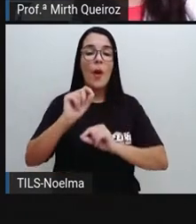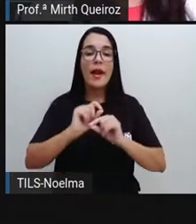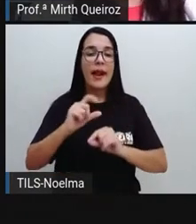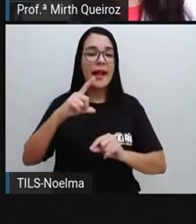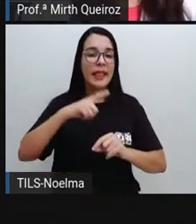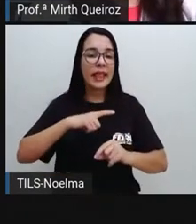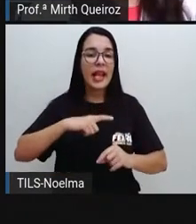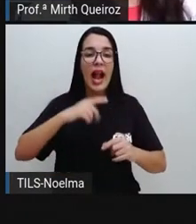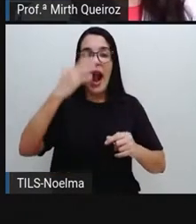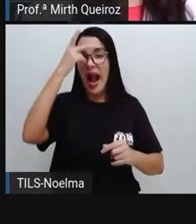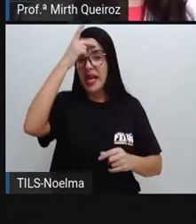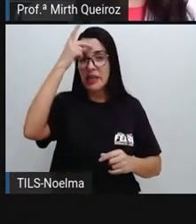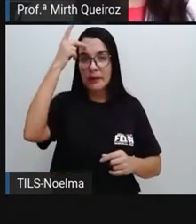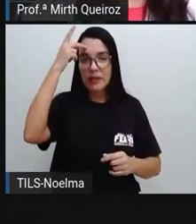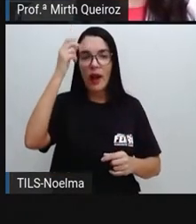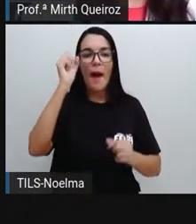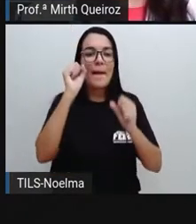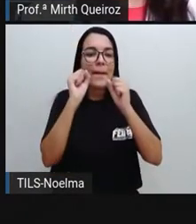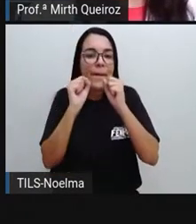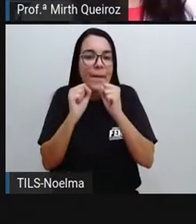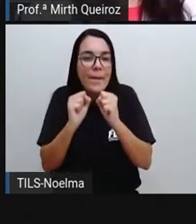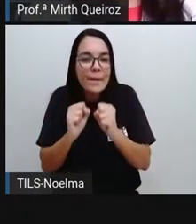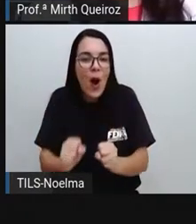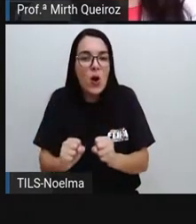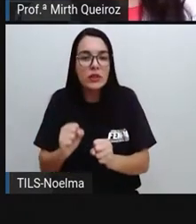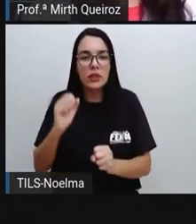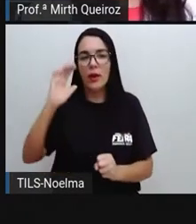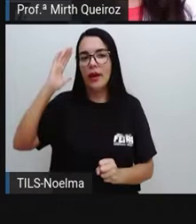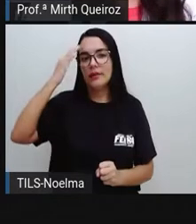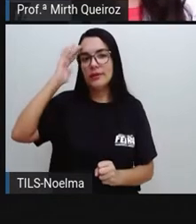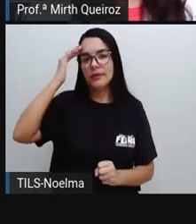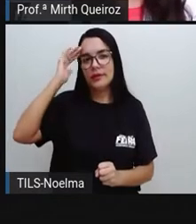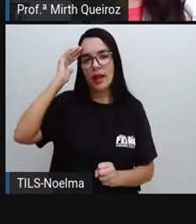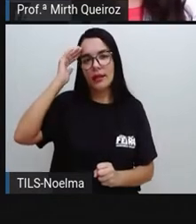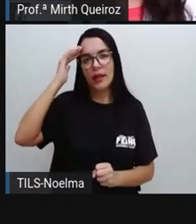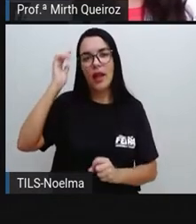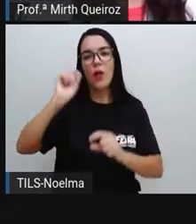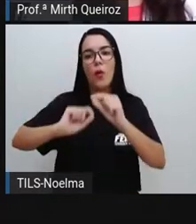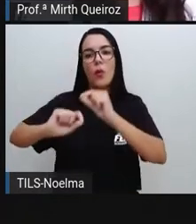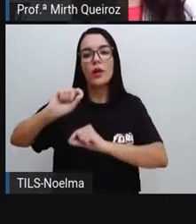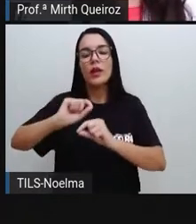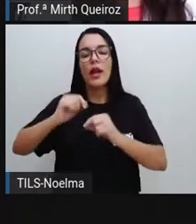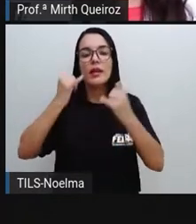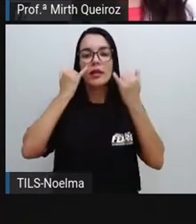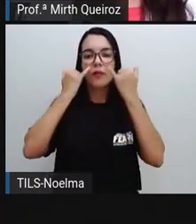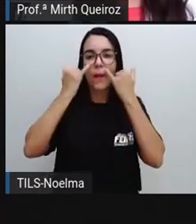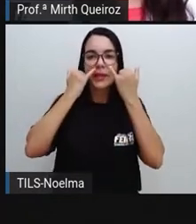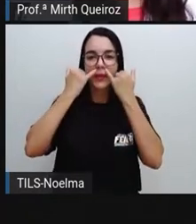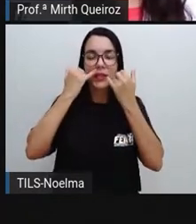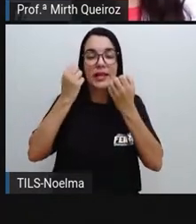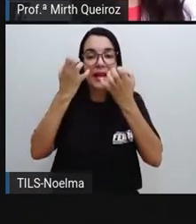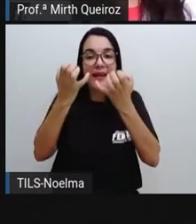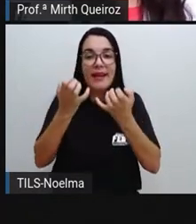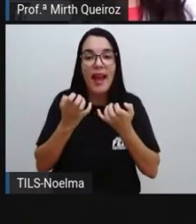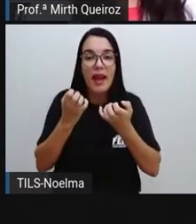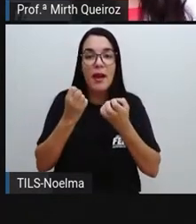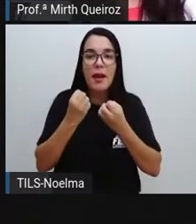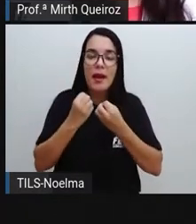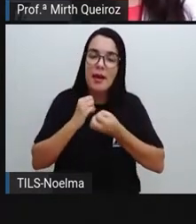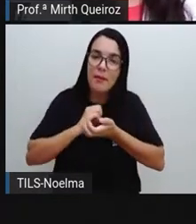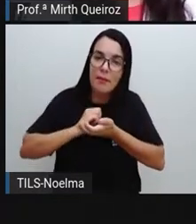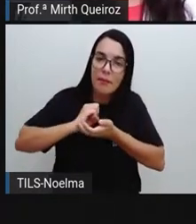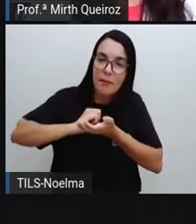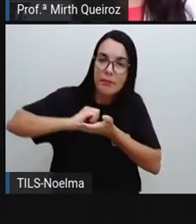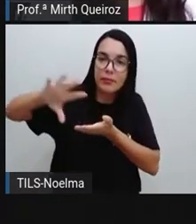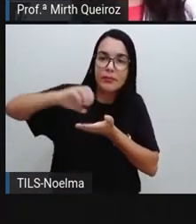elas possam entender essas implicações aí das investigações, conhecer